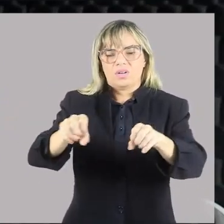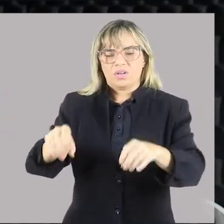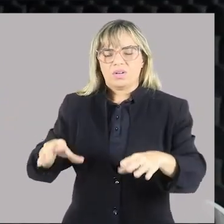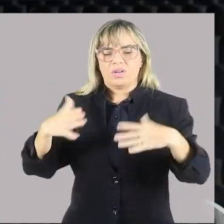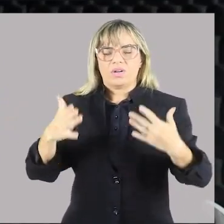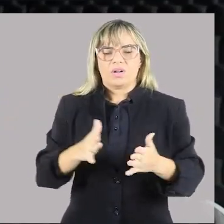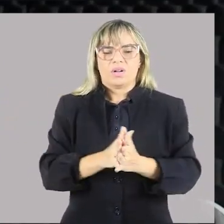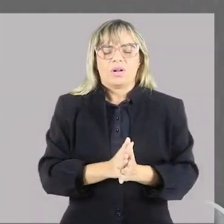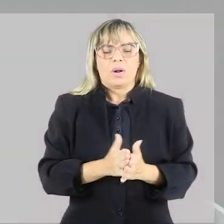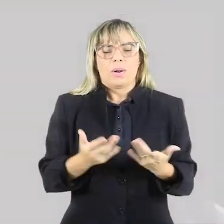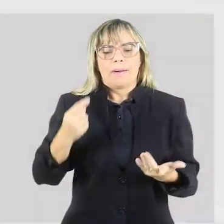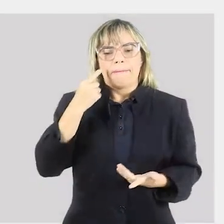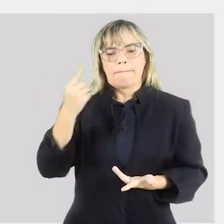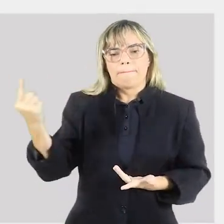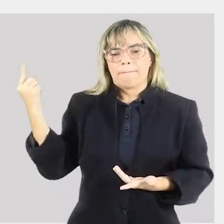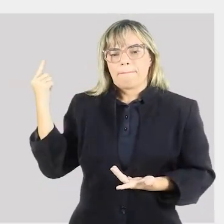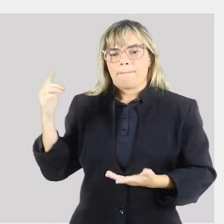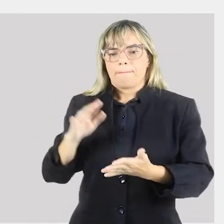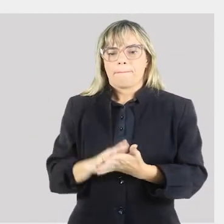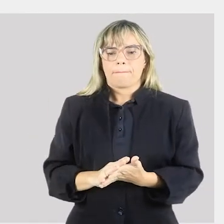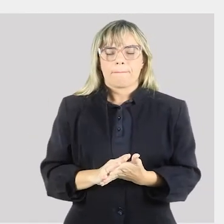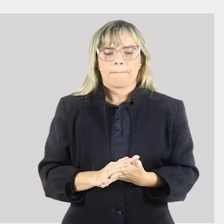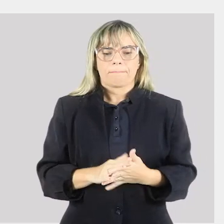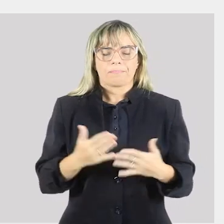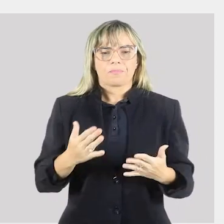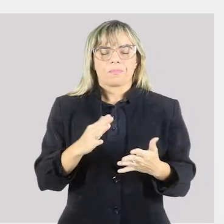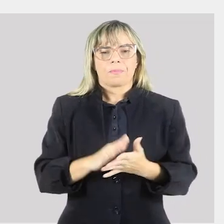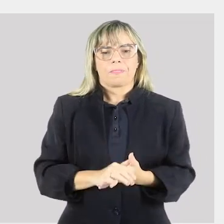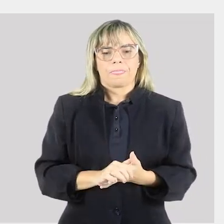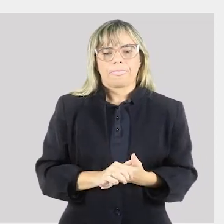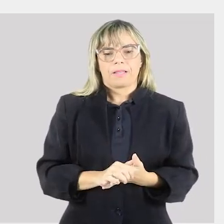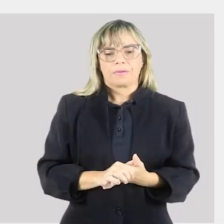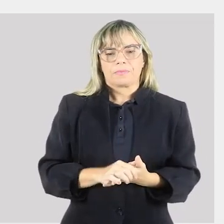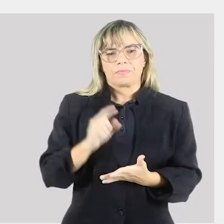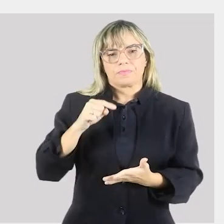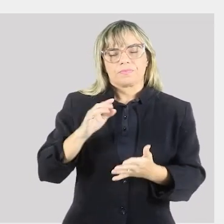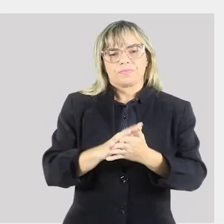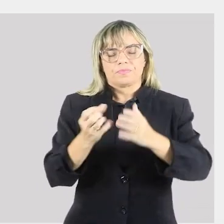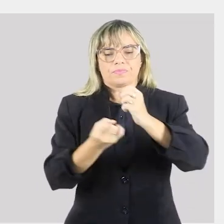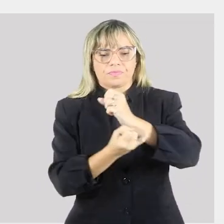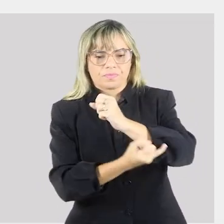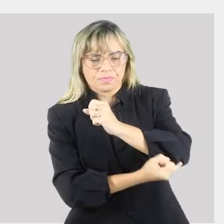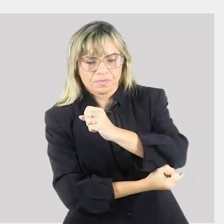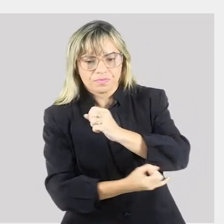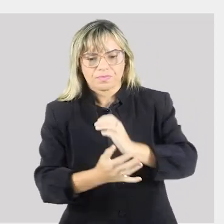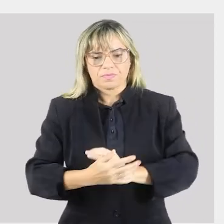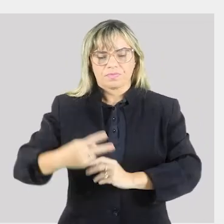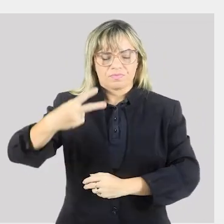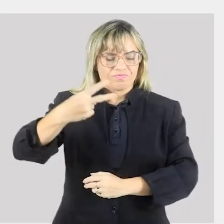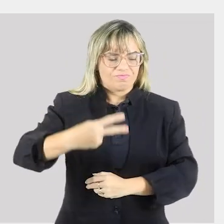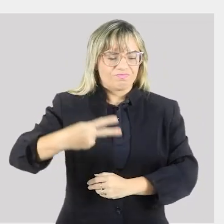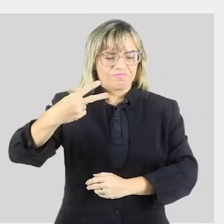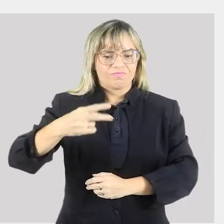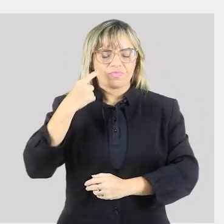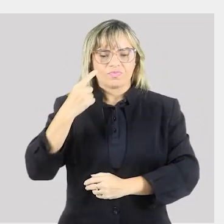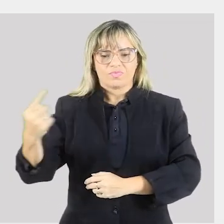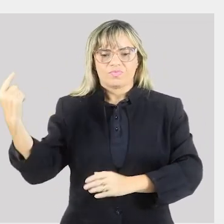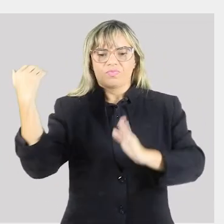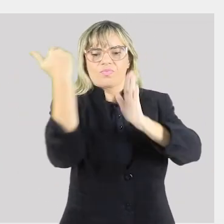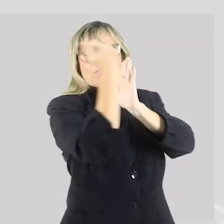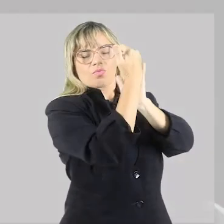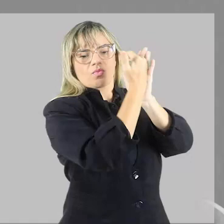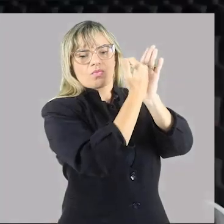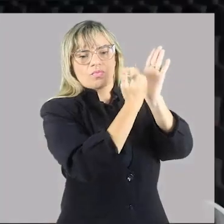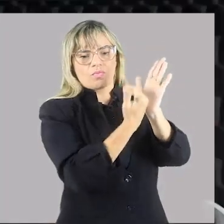Eu costumo dizer que são dois setores, além da infraestrutura, que muito pesam, enquanto